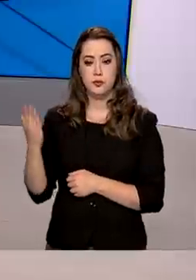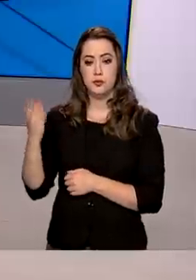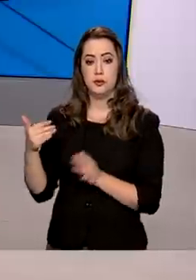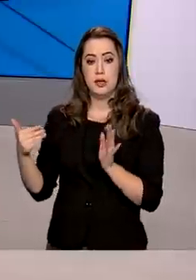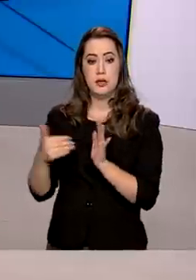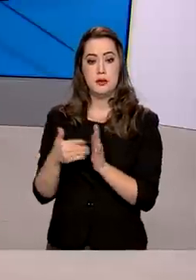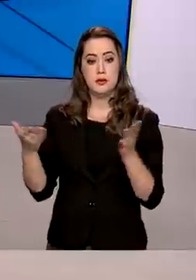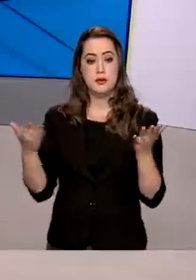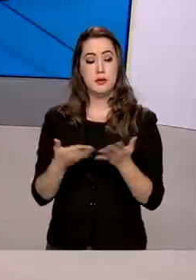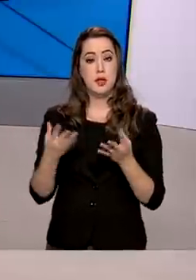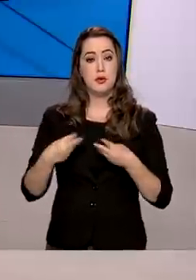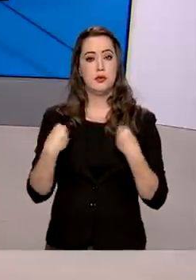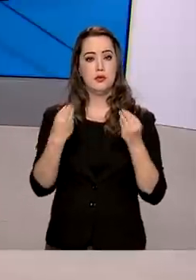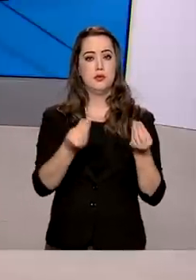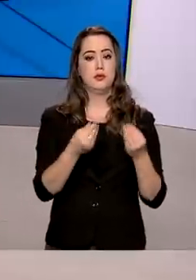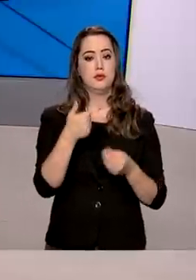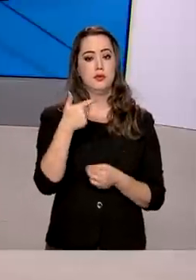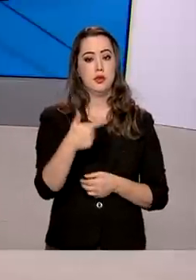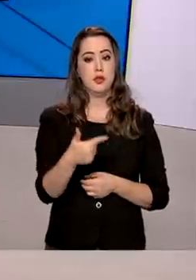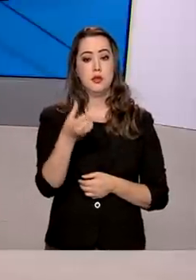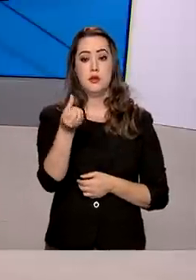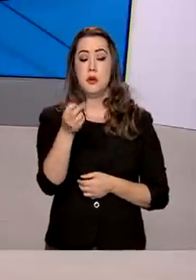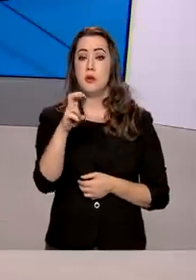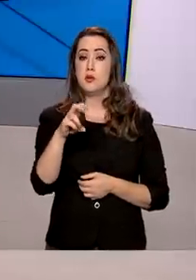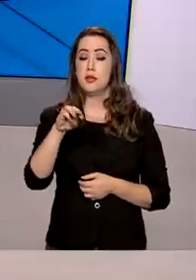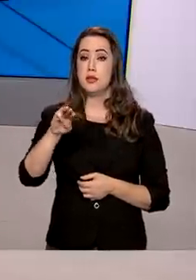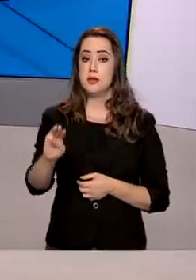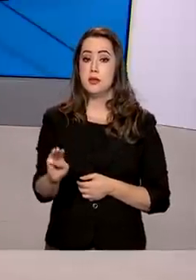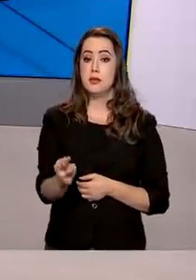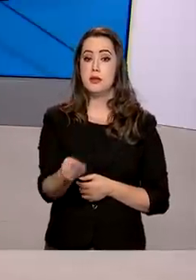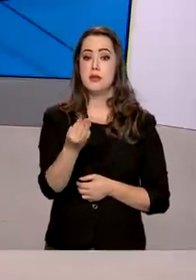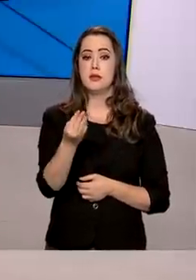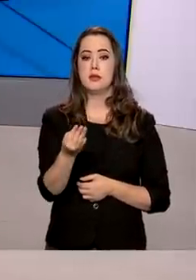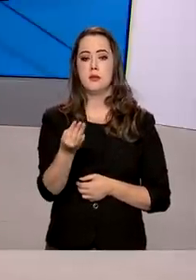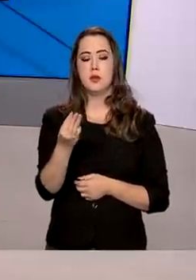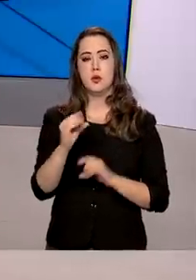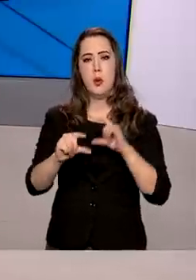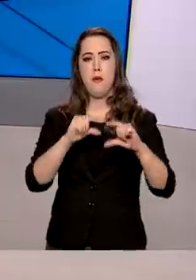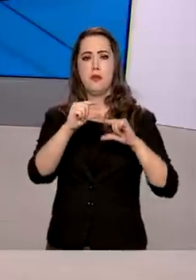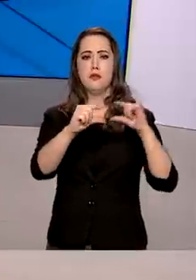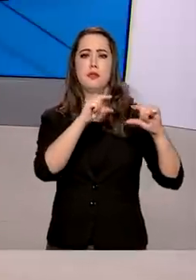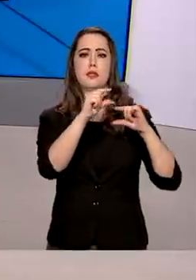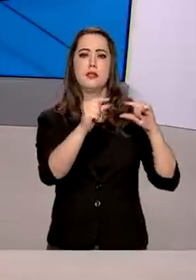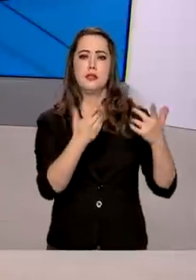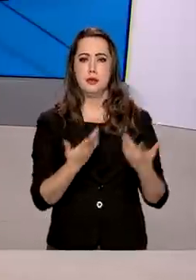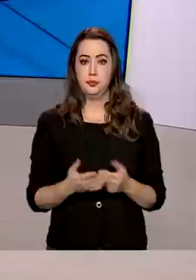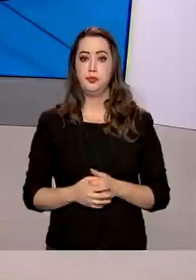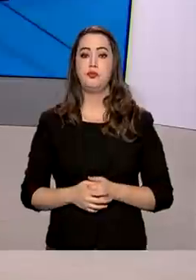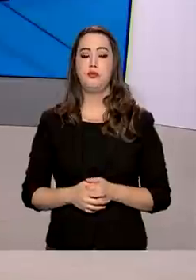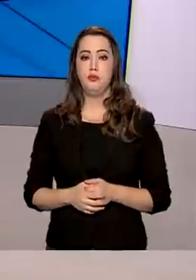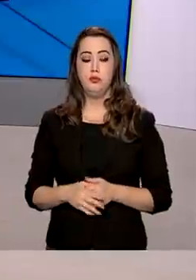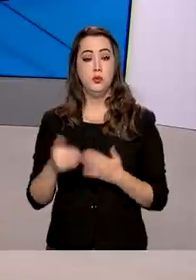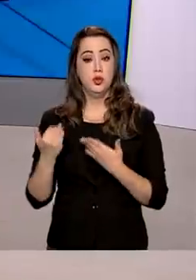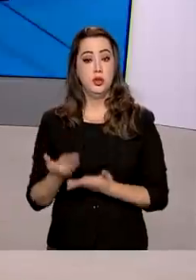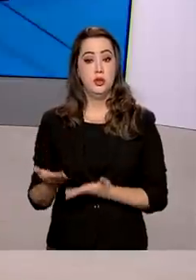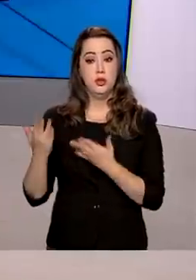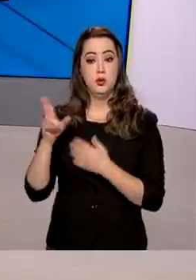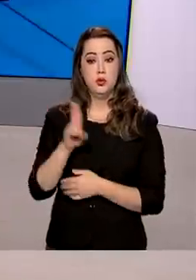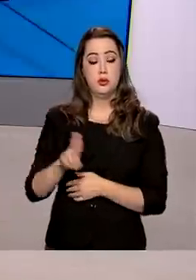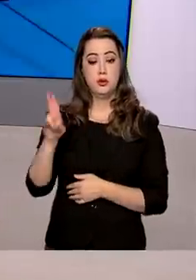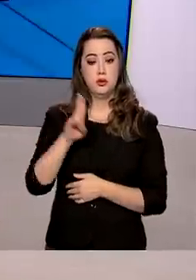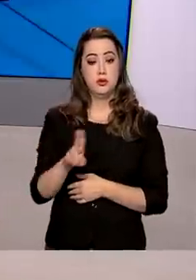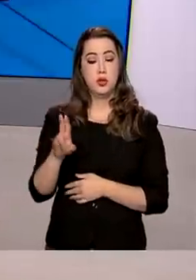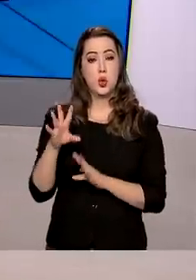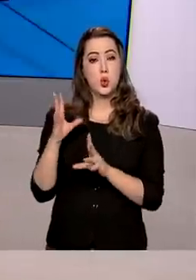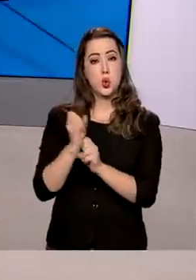Até agora foram distribuídas 265 milhões 843 mil doses de vacinas. As doses aplicadas